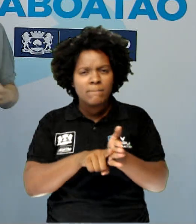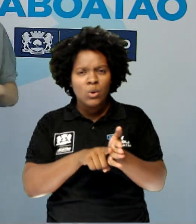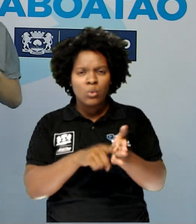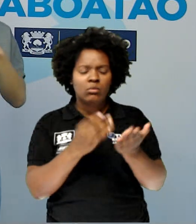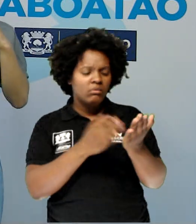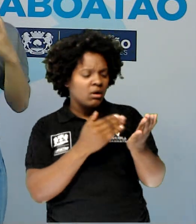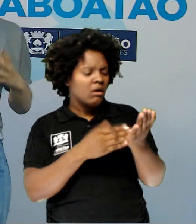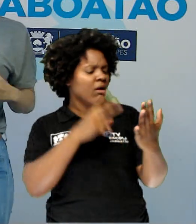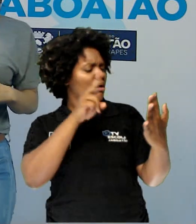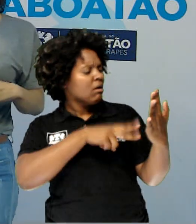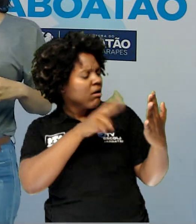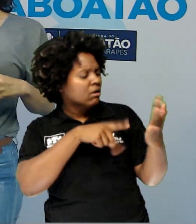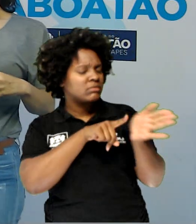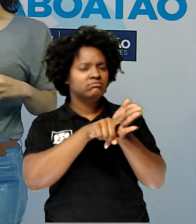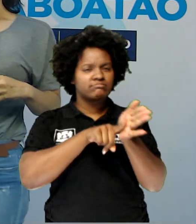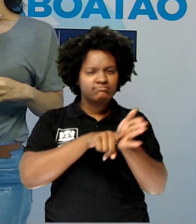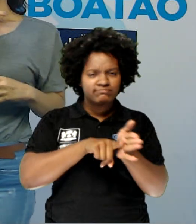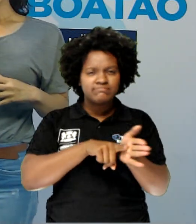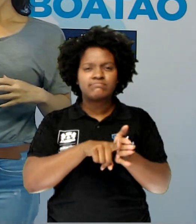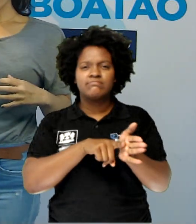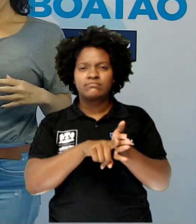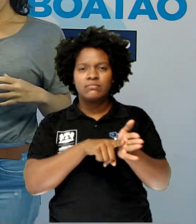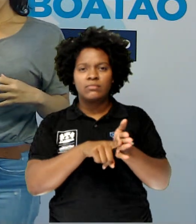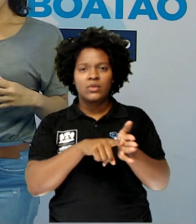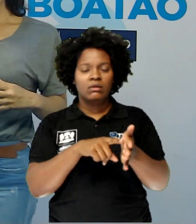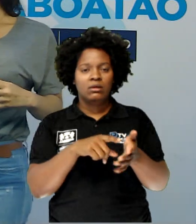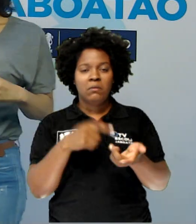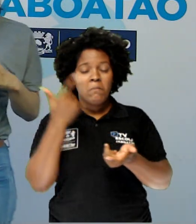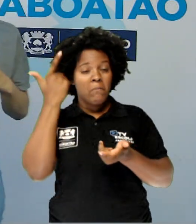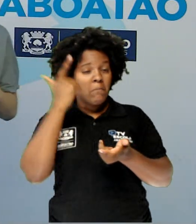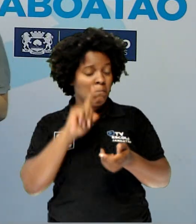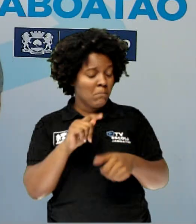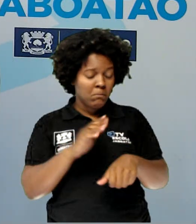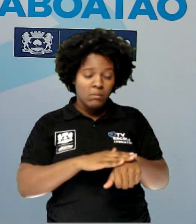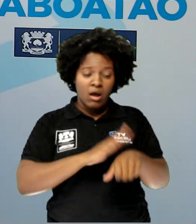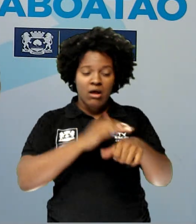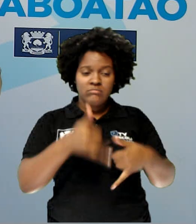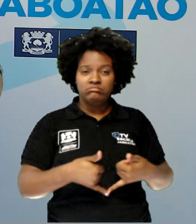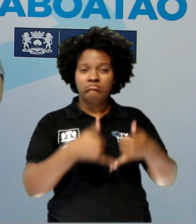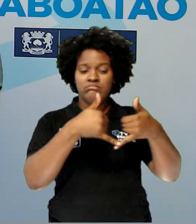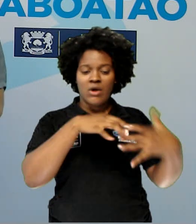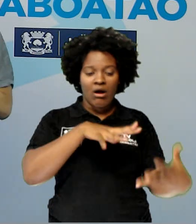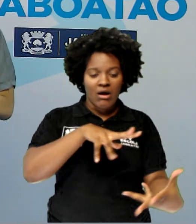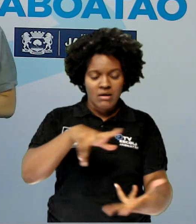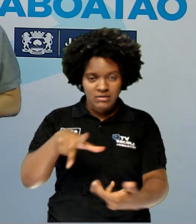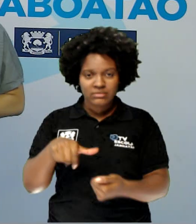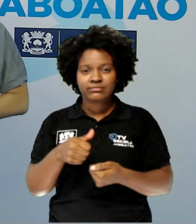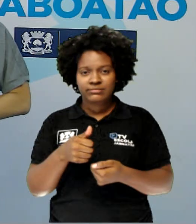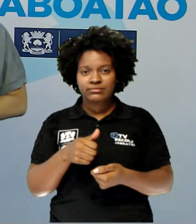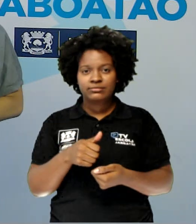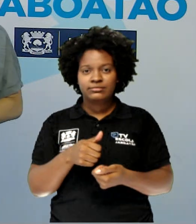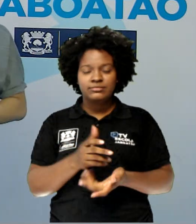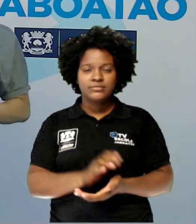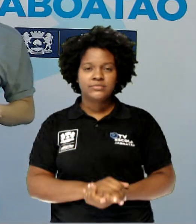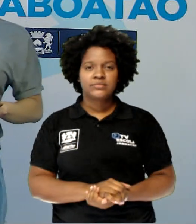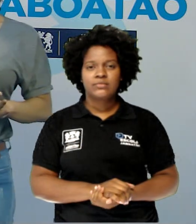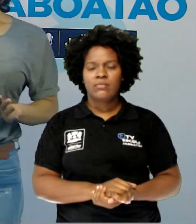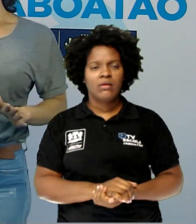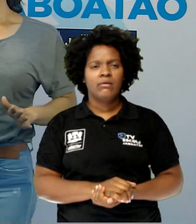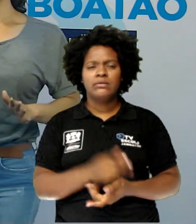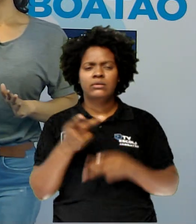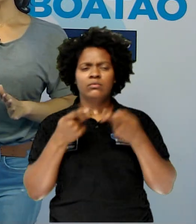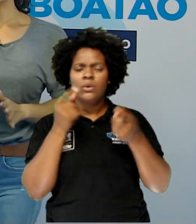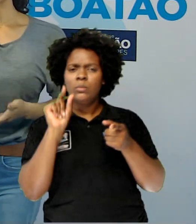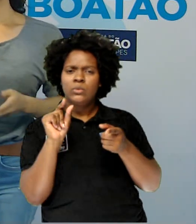leitura, para pesquisar. Ganhou muitos prêmios mundialmente falando. Vamos falar um pouquinho mais de Persepolis. Mas